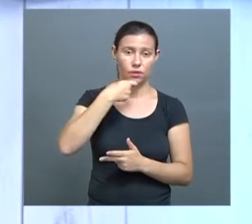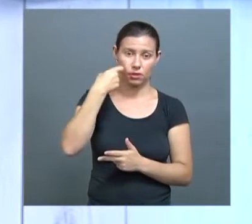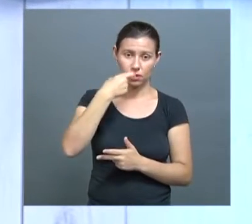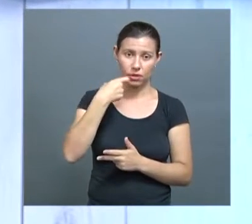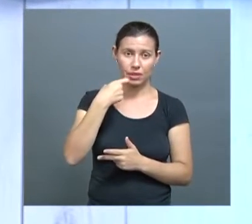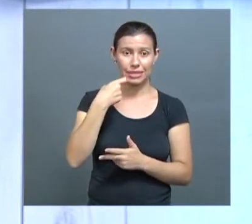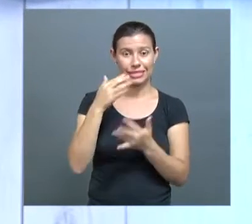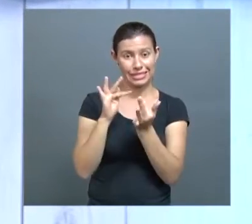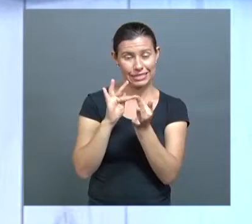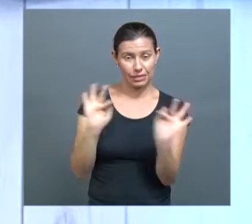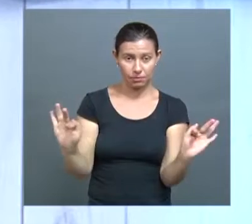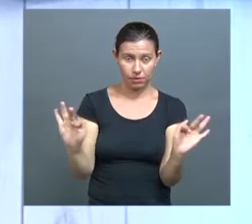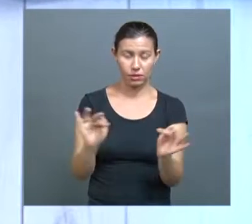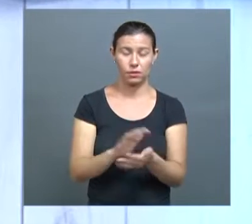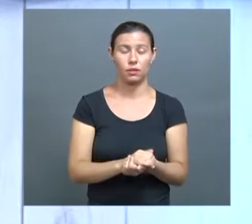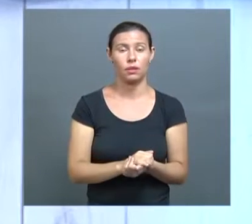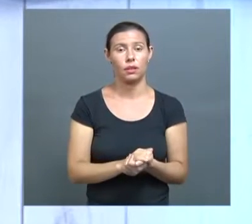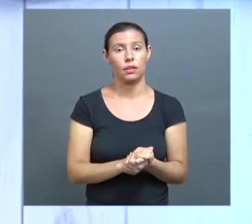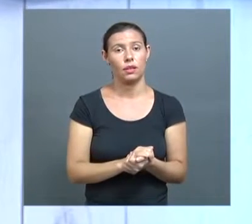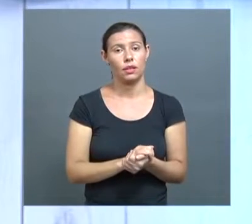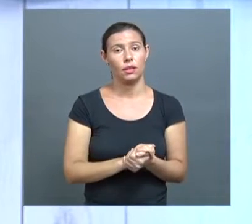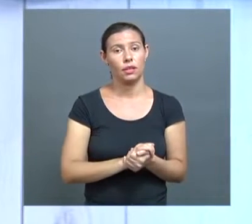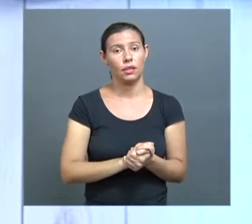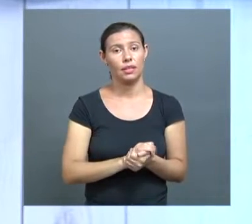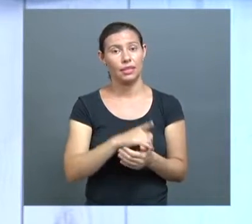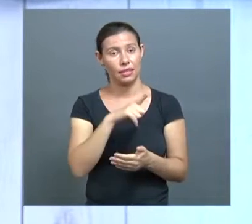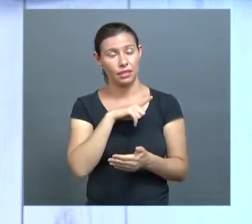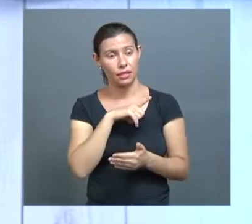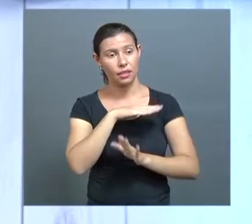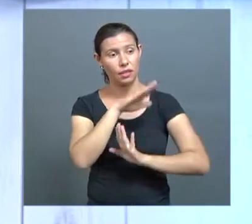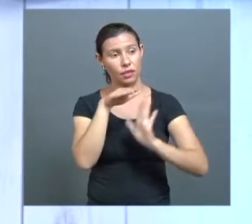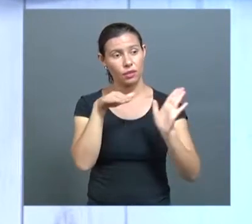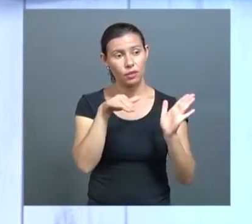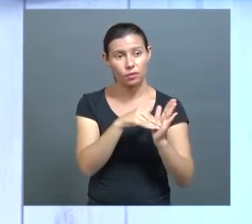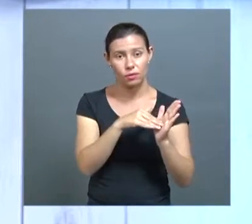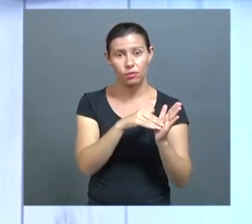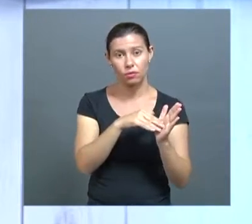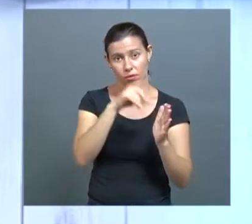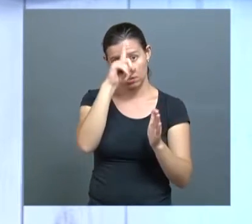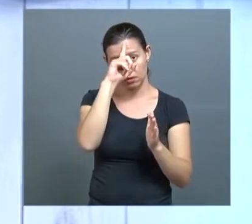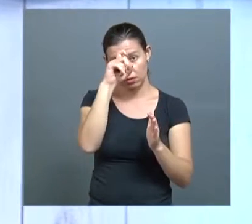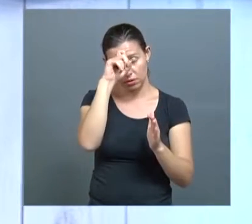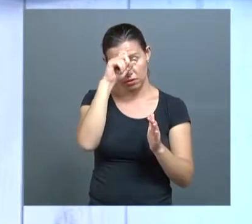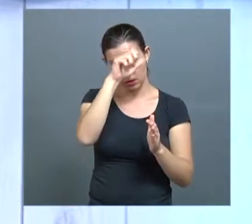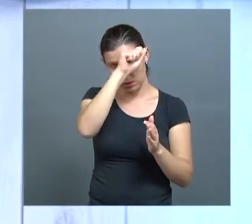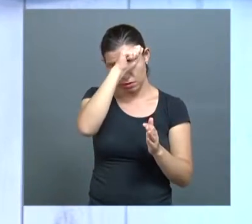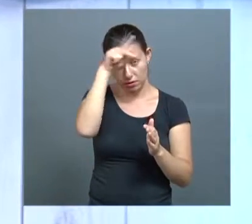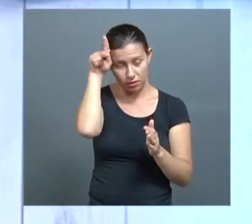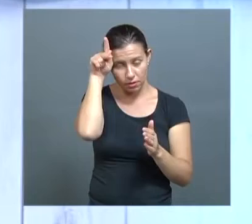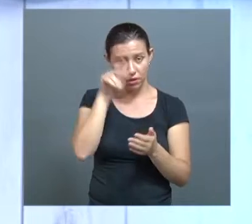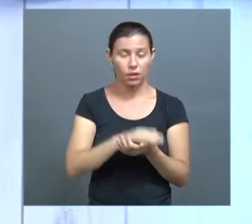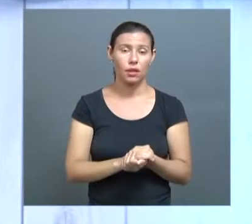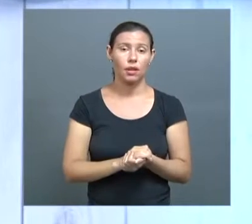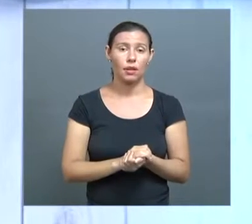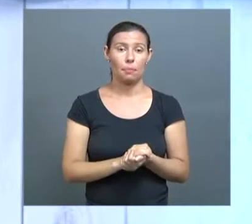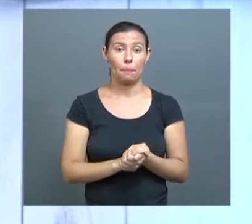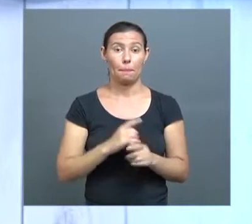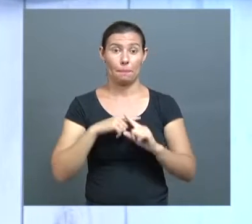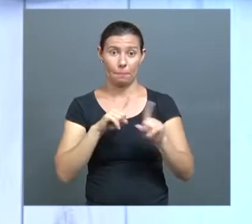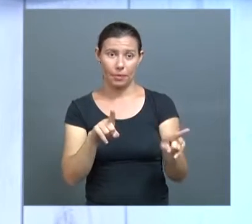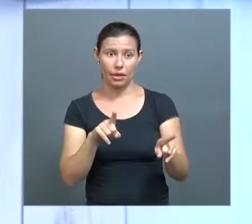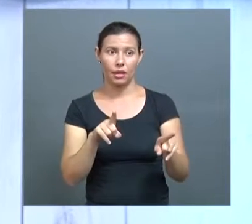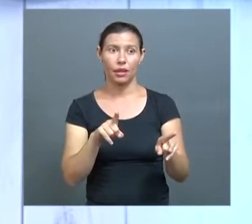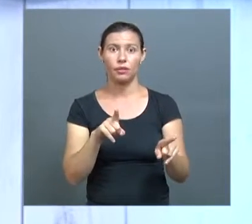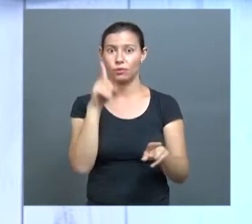complexidade, oferecido em todas as unidades da rede. Casos de alta complexidade, de urgência e emergência,